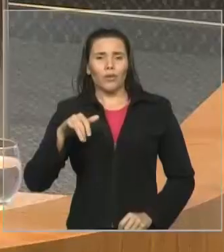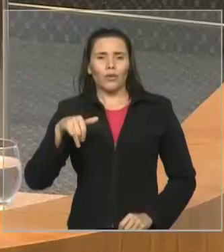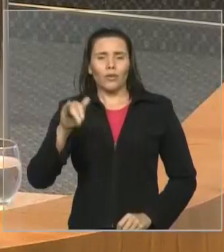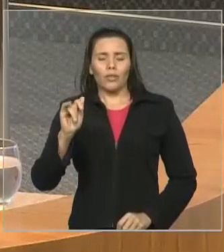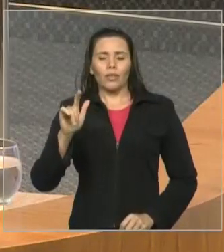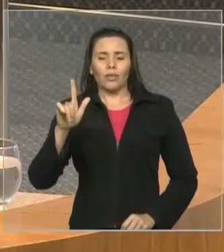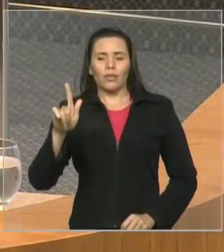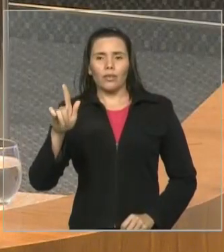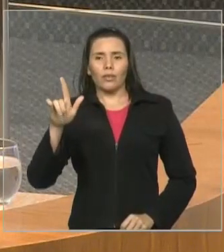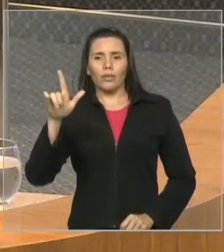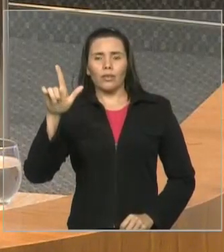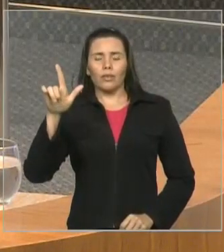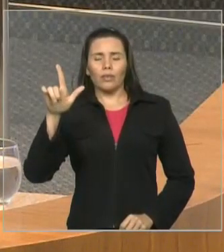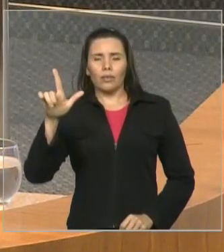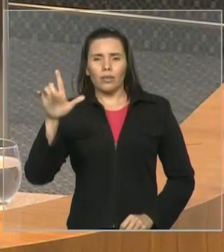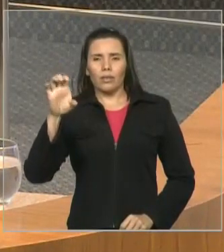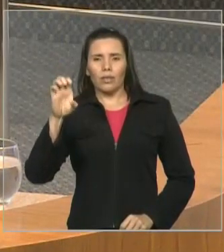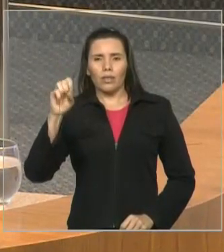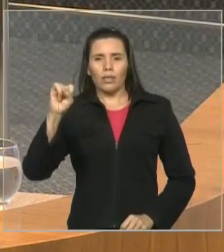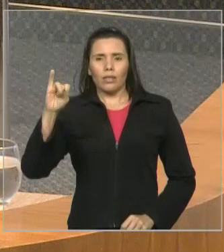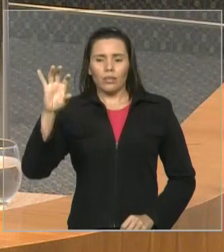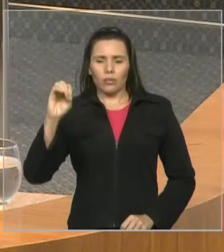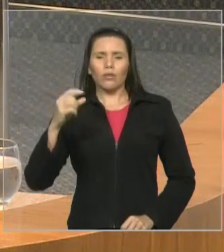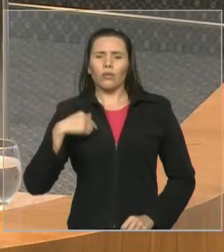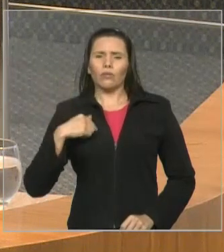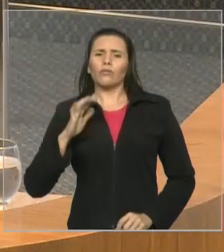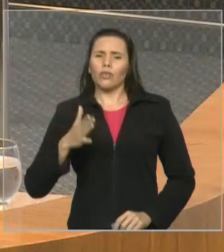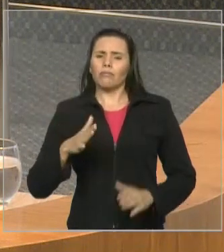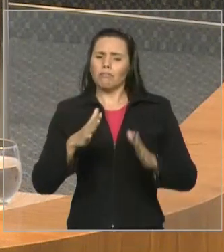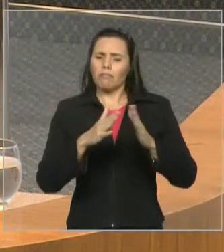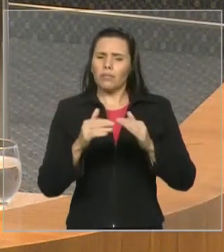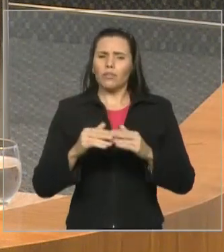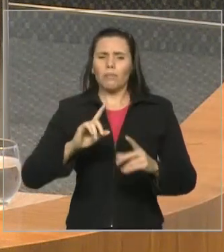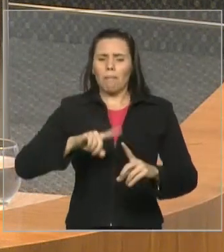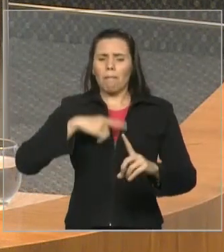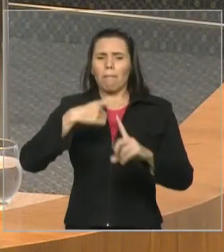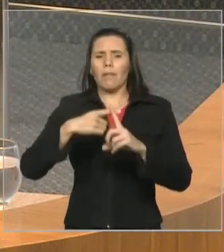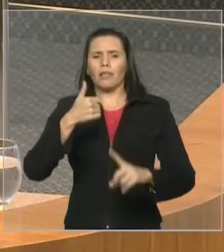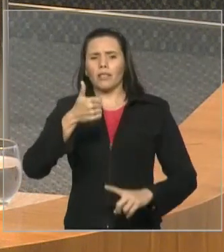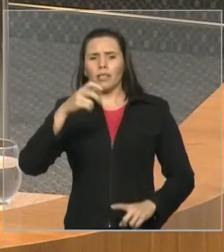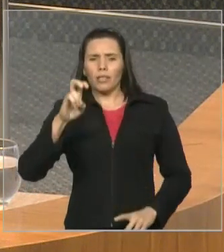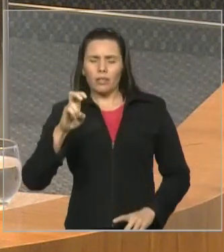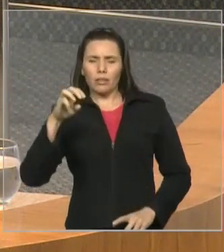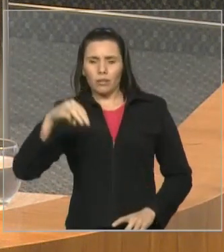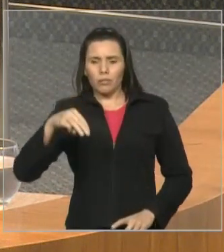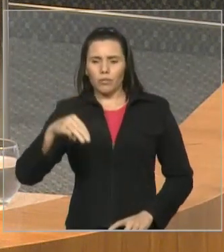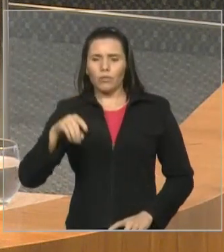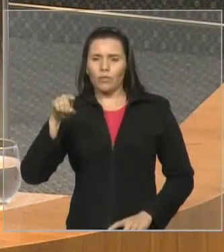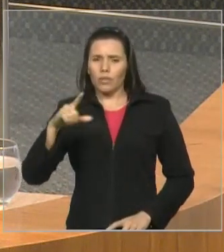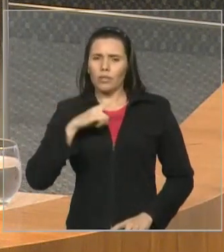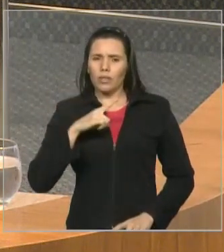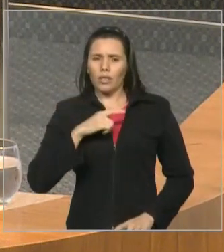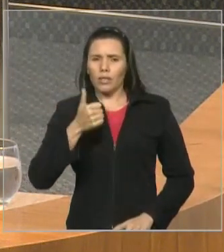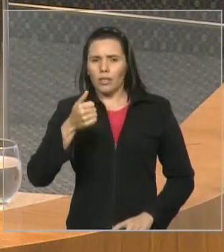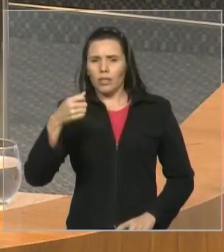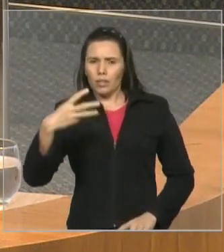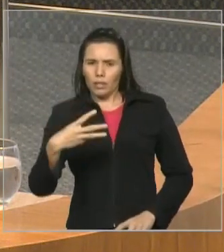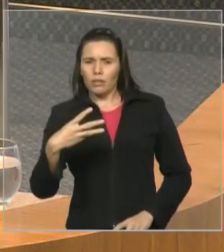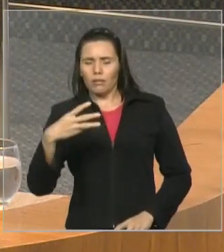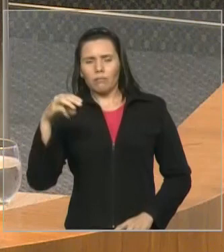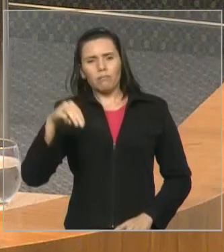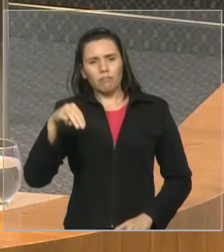estar travado, deputado Marcelo, eu já pedi que incorporasse mais 15 minutos ao seu tempo, e a Vossa Excelência tem mais 13 minutos. Muito obrigado.